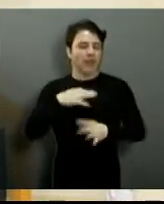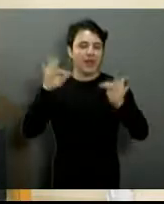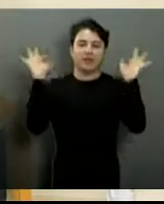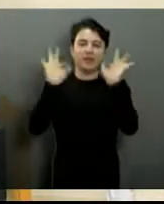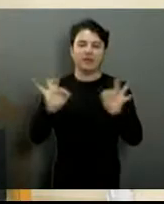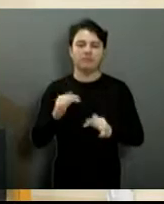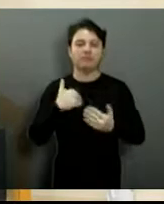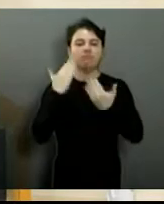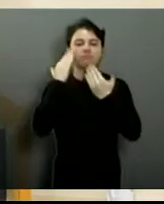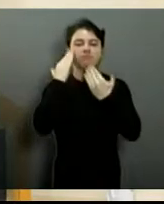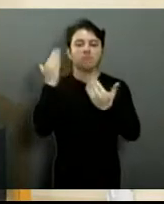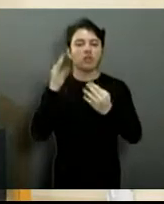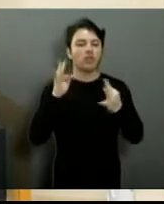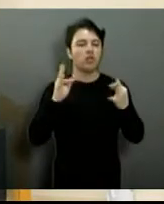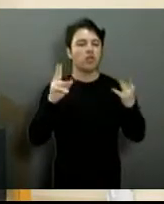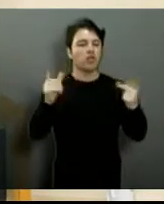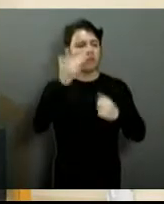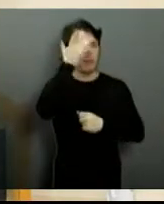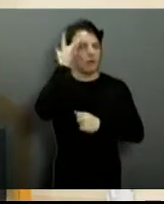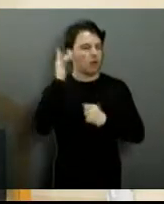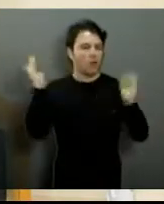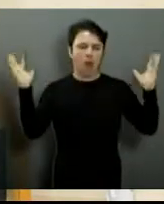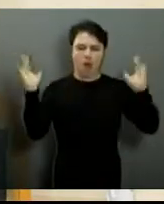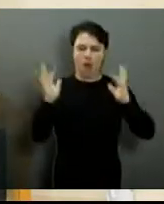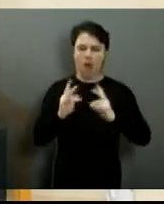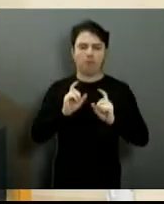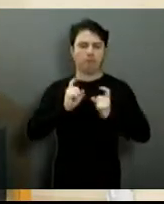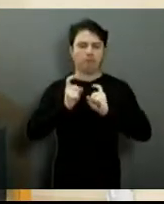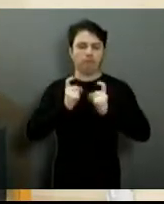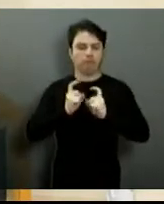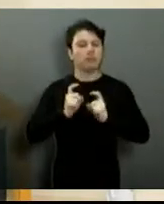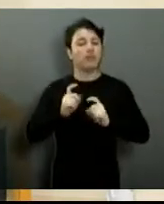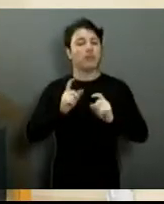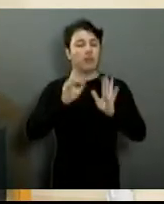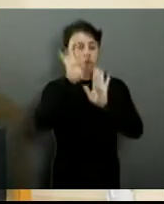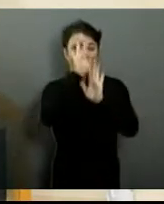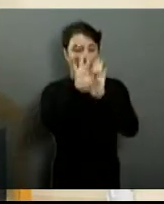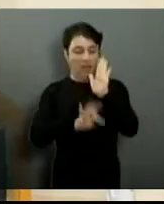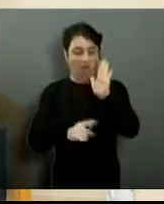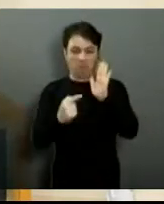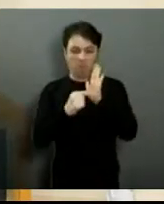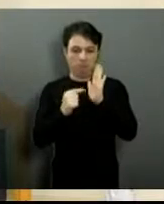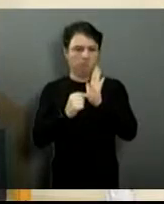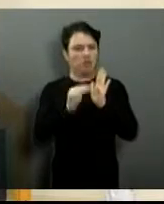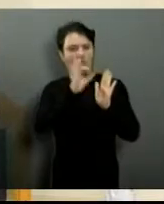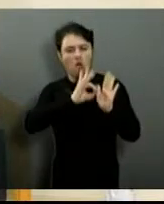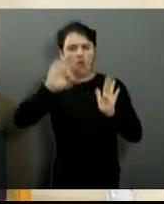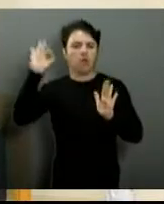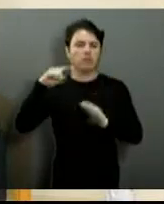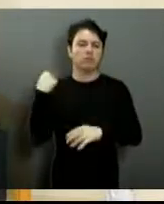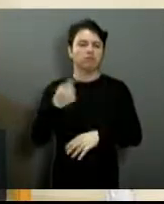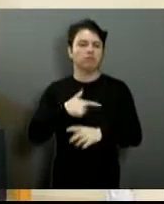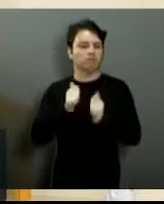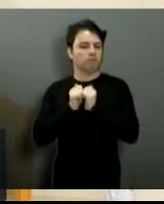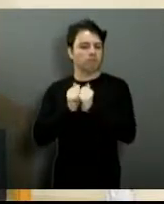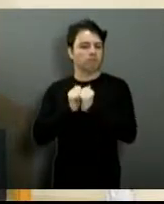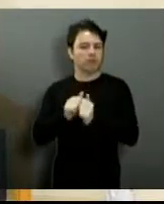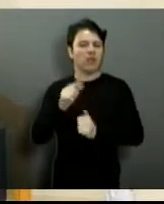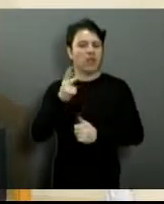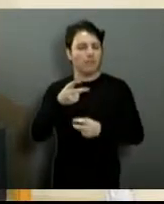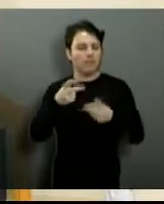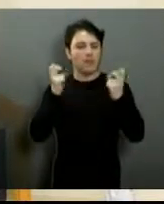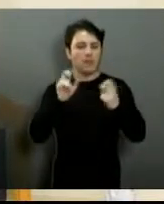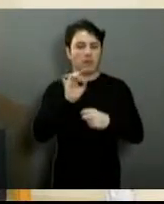agradeço a todos os que compuseram essa comissão. E o texto final ficou excelente. Nós vamos acompanhar a execução de cada